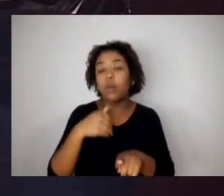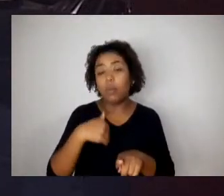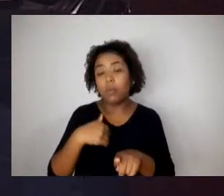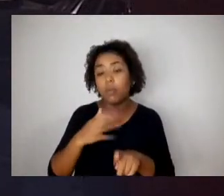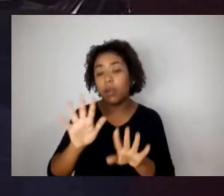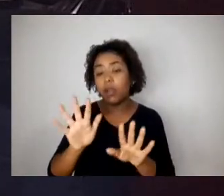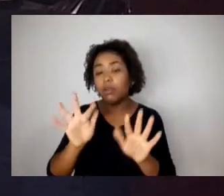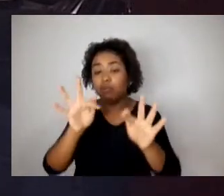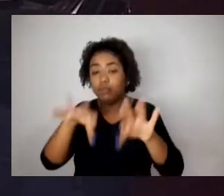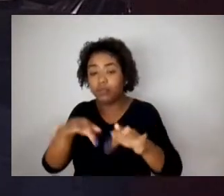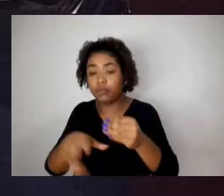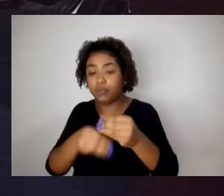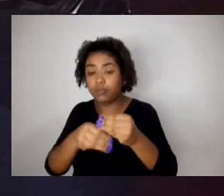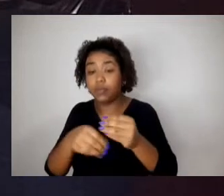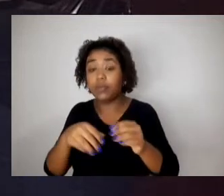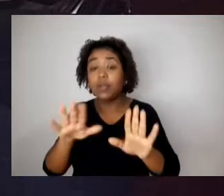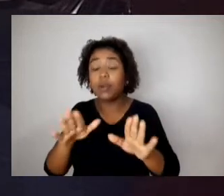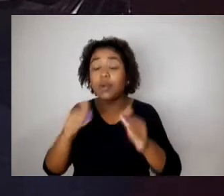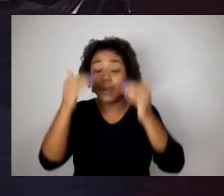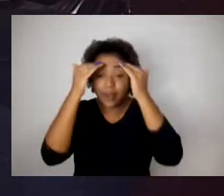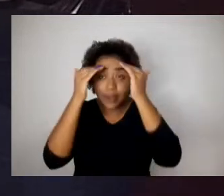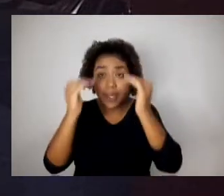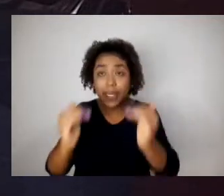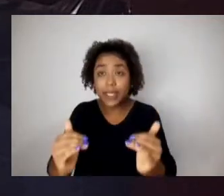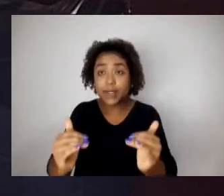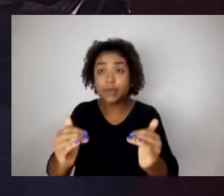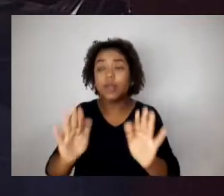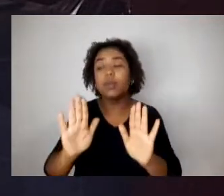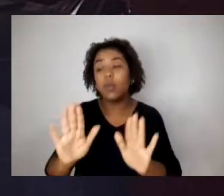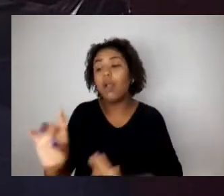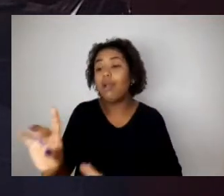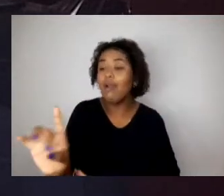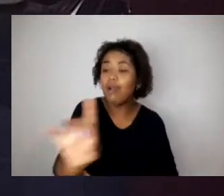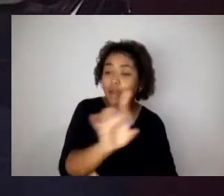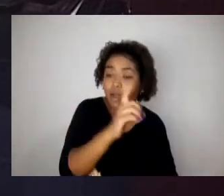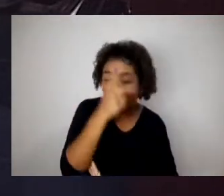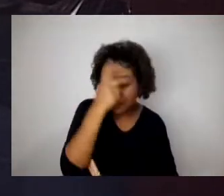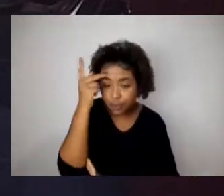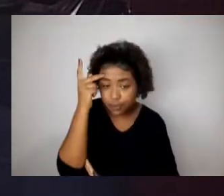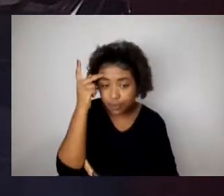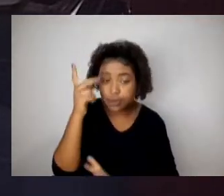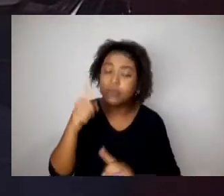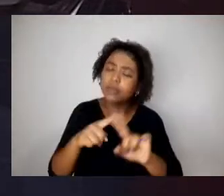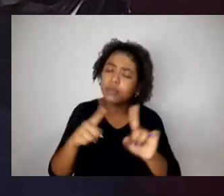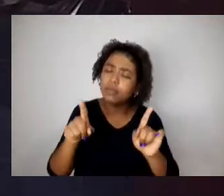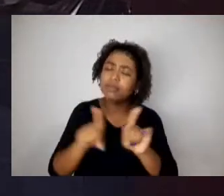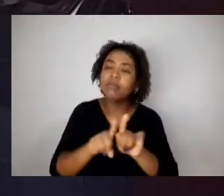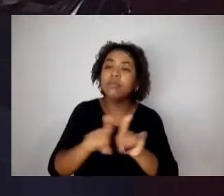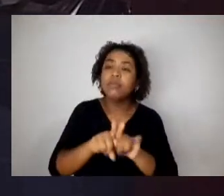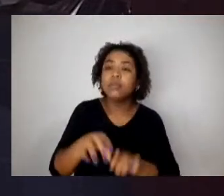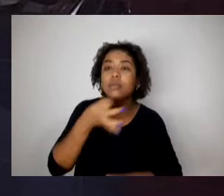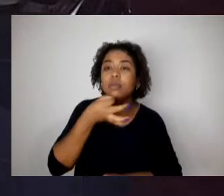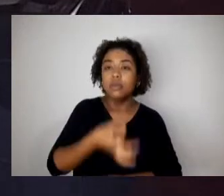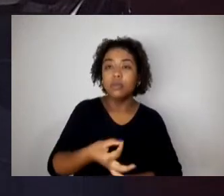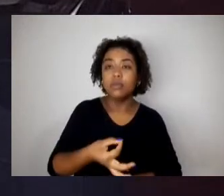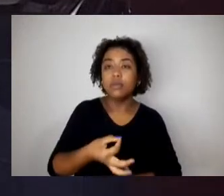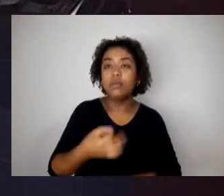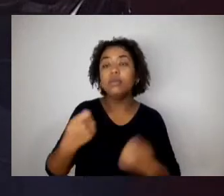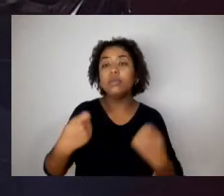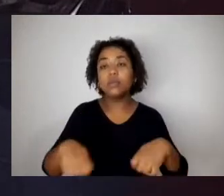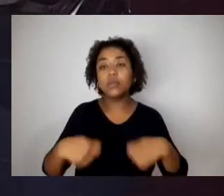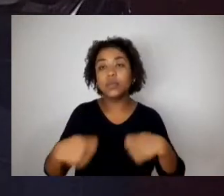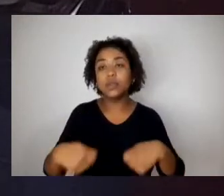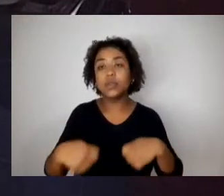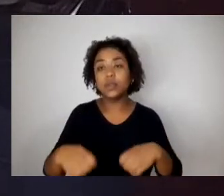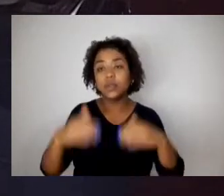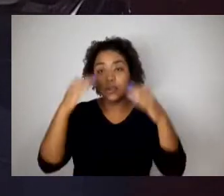respeito, a individualidade, a diversidade, mas o posicionamento. Acho que todos têm que respeitar o posicionamento dos que foram